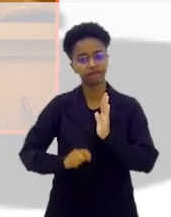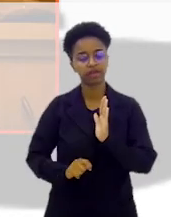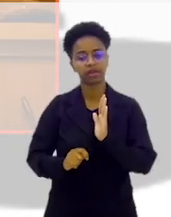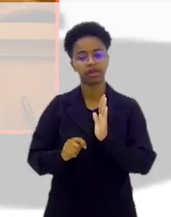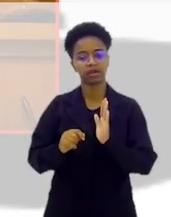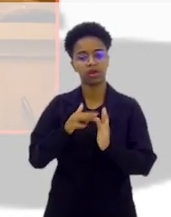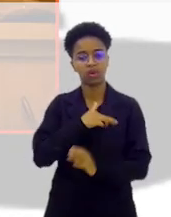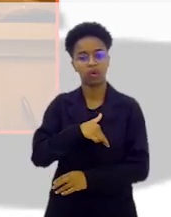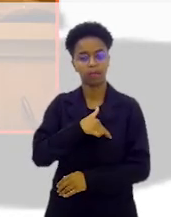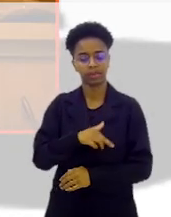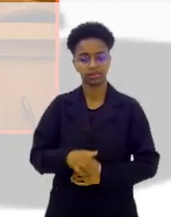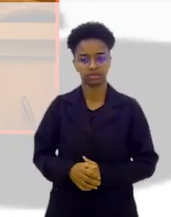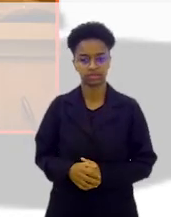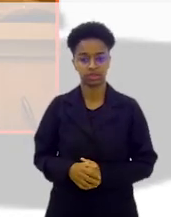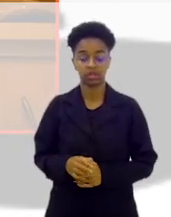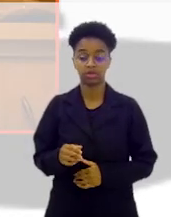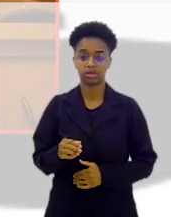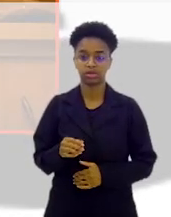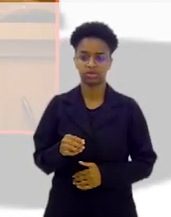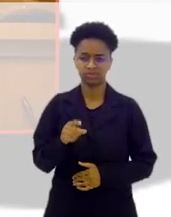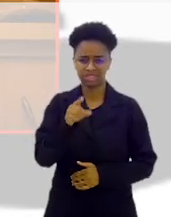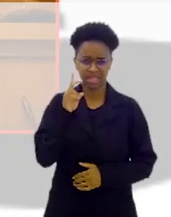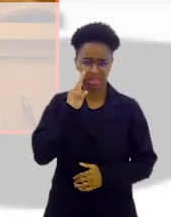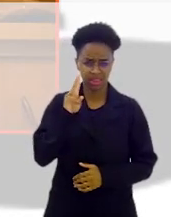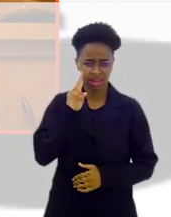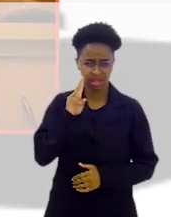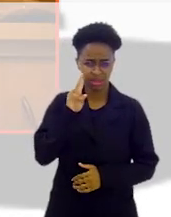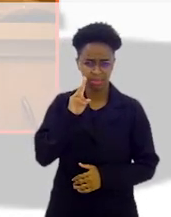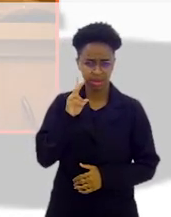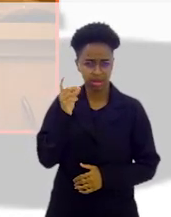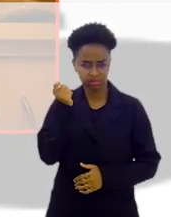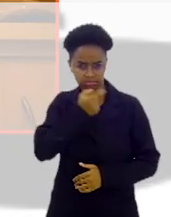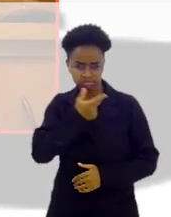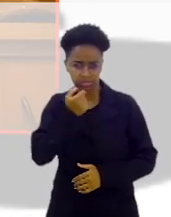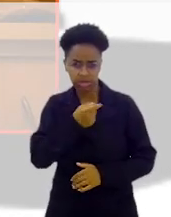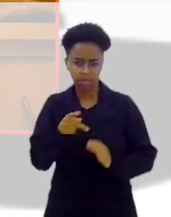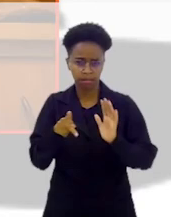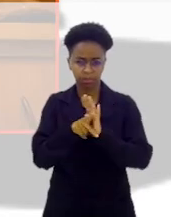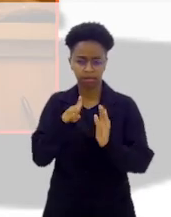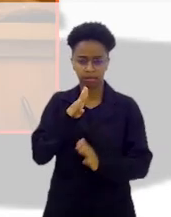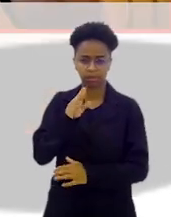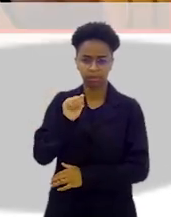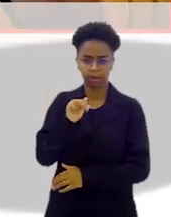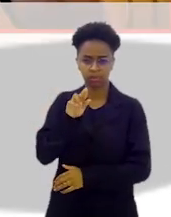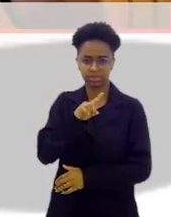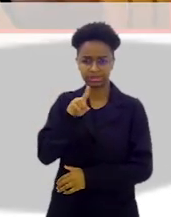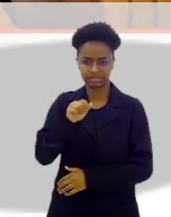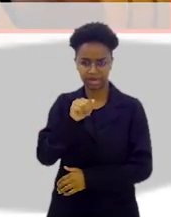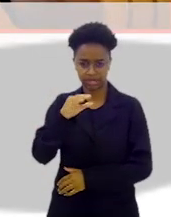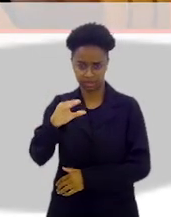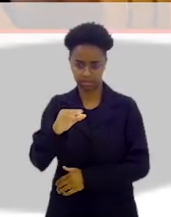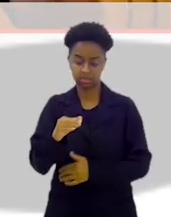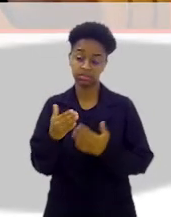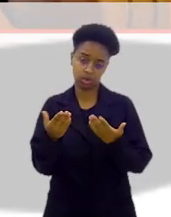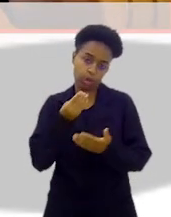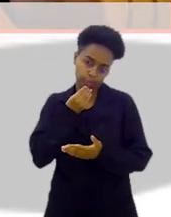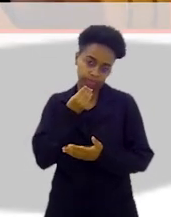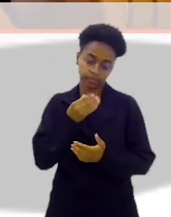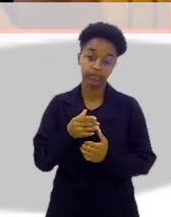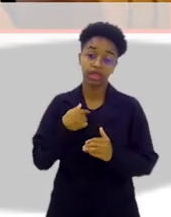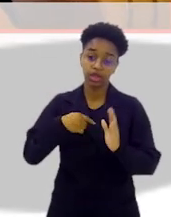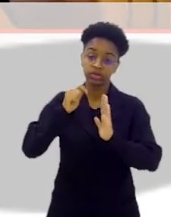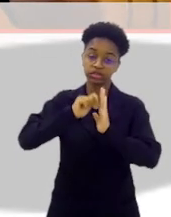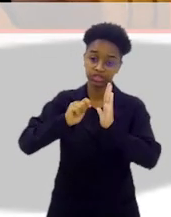esse romance. Você se lembra da comédia humana do Balzac? Claro. Você escreveu,